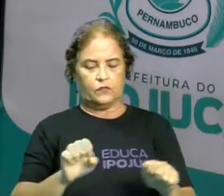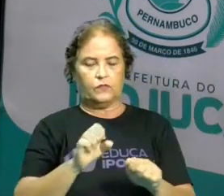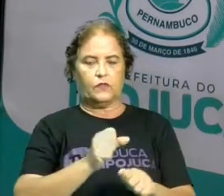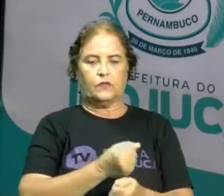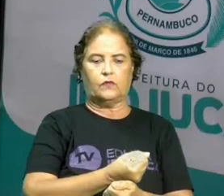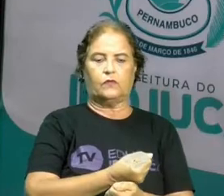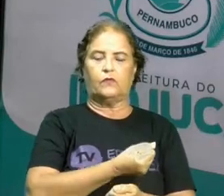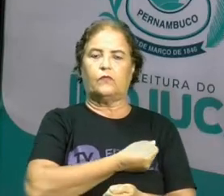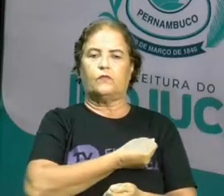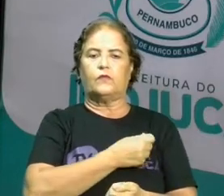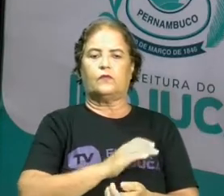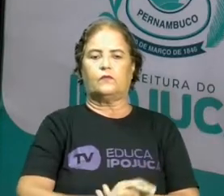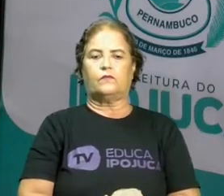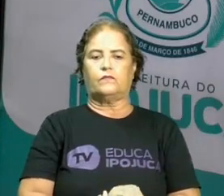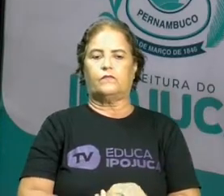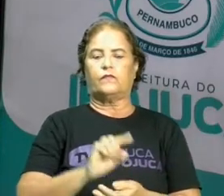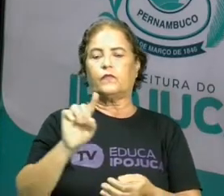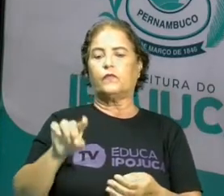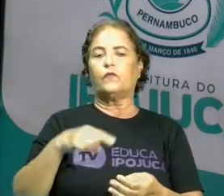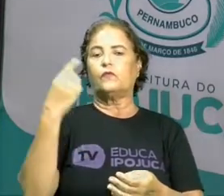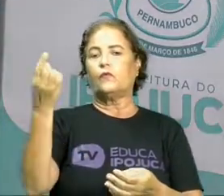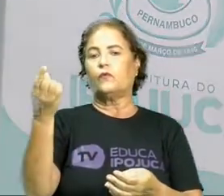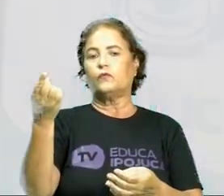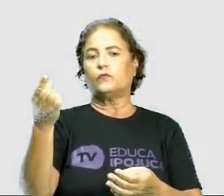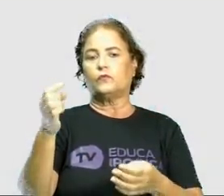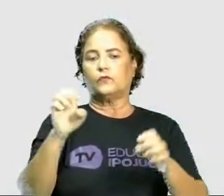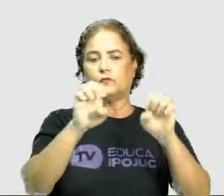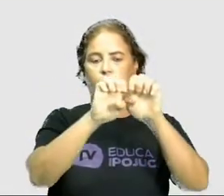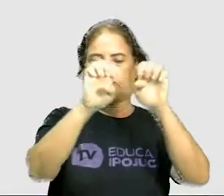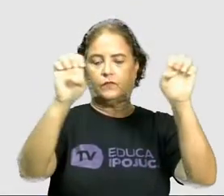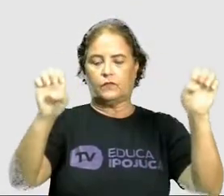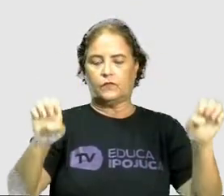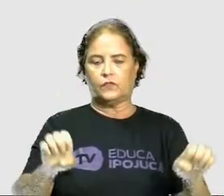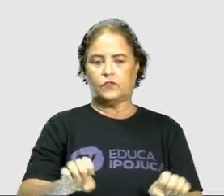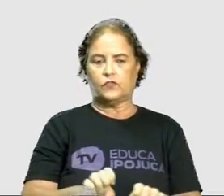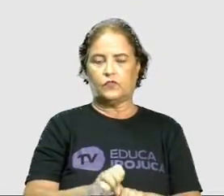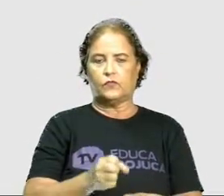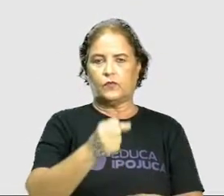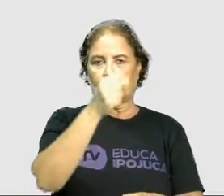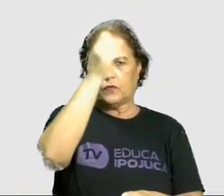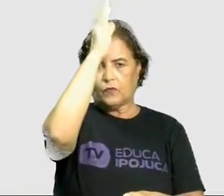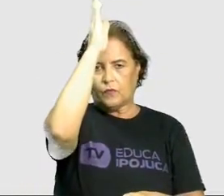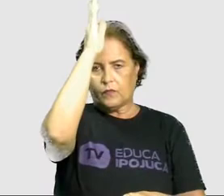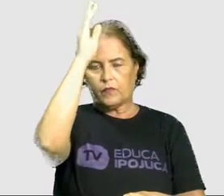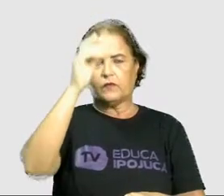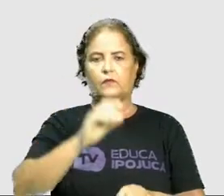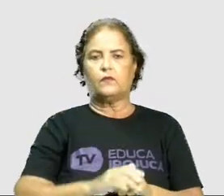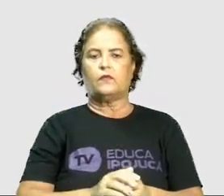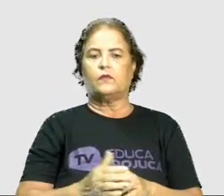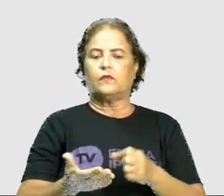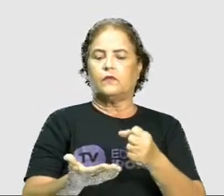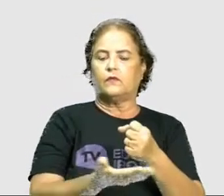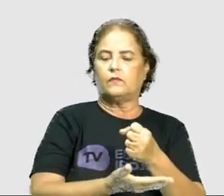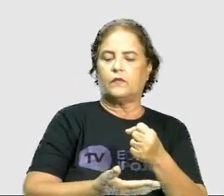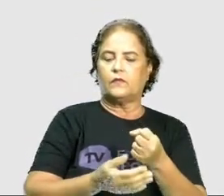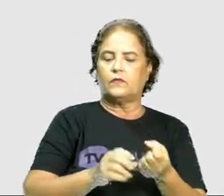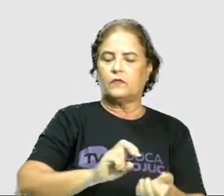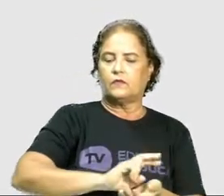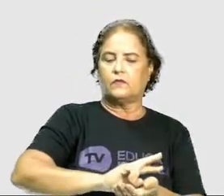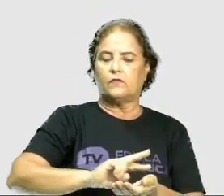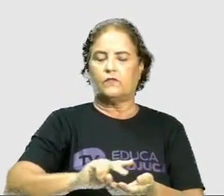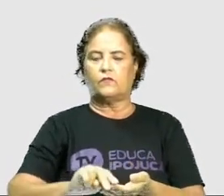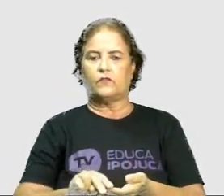Um outro sistema é o sistema romano. Ele está baseado em algumas letras. O I, o V,